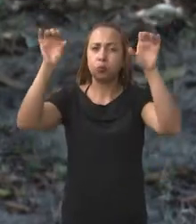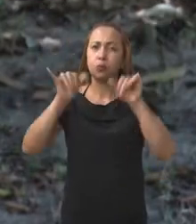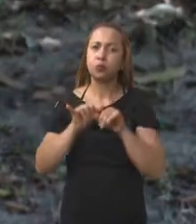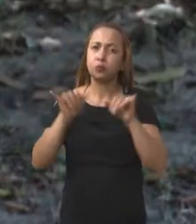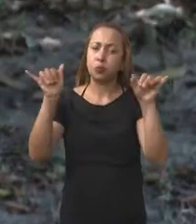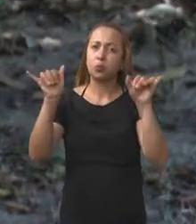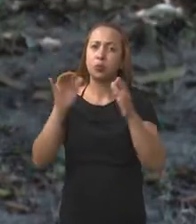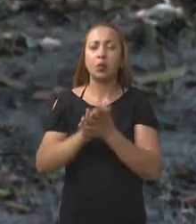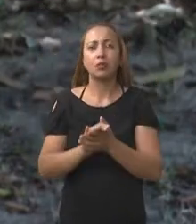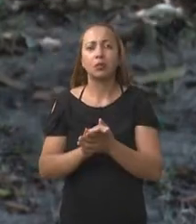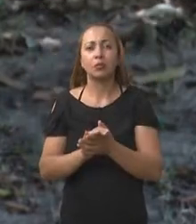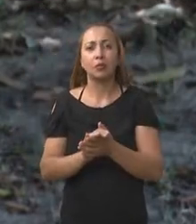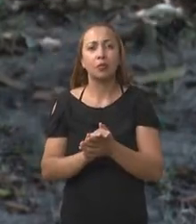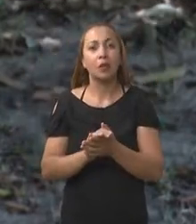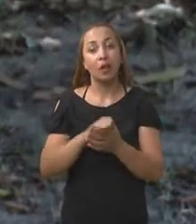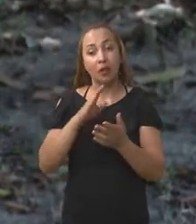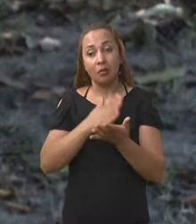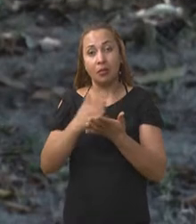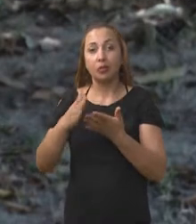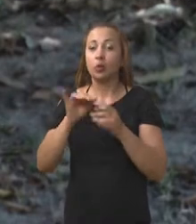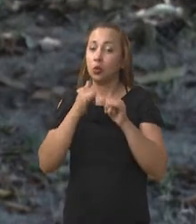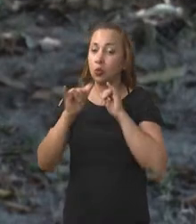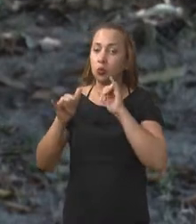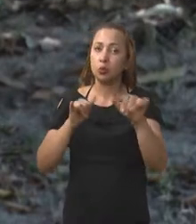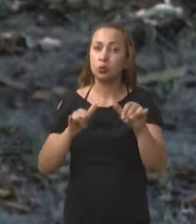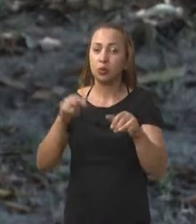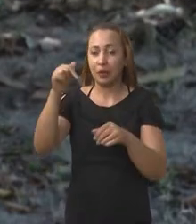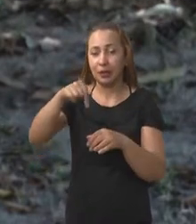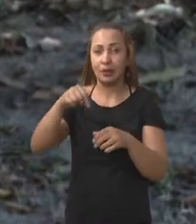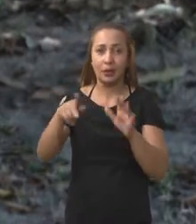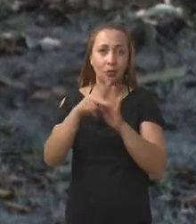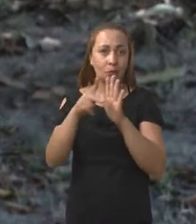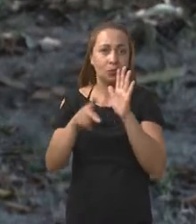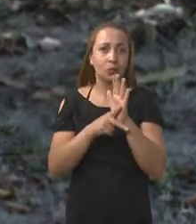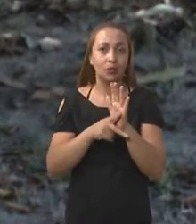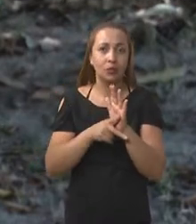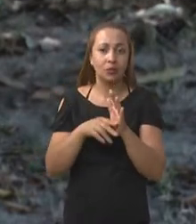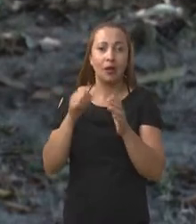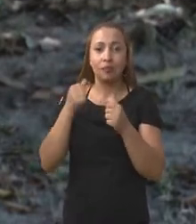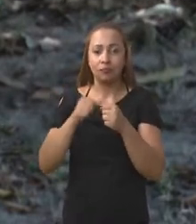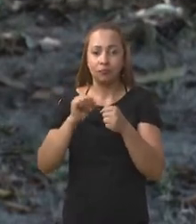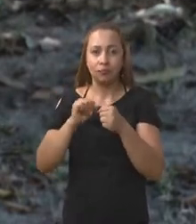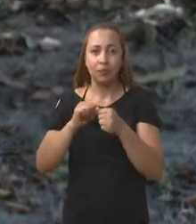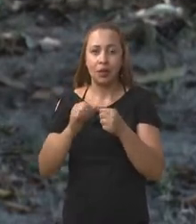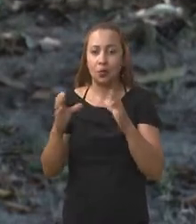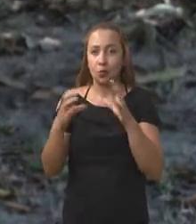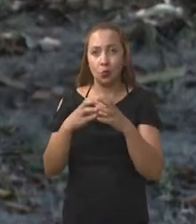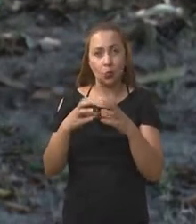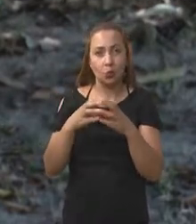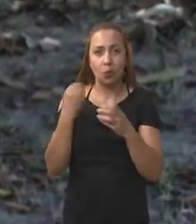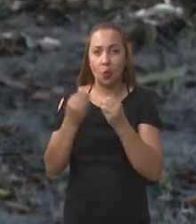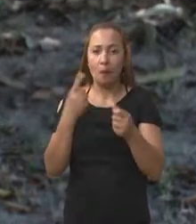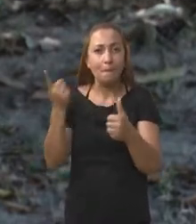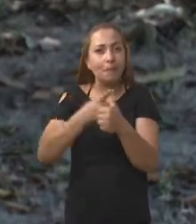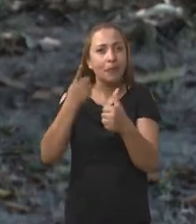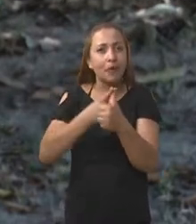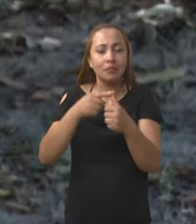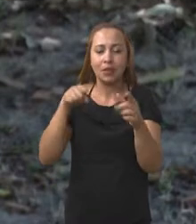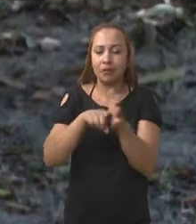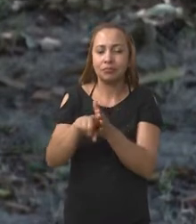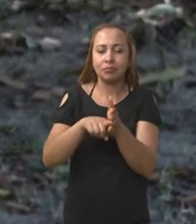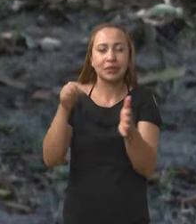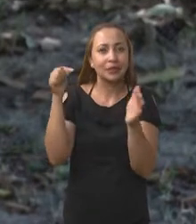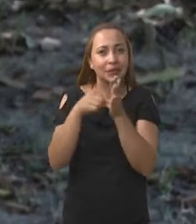A participação do Instituto de Energia Elétrica da Universidade neste projeto consolida o grupo como pioneiro em pesquisa